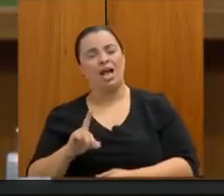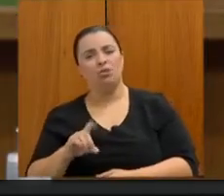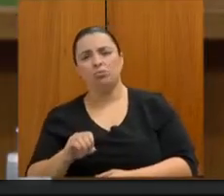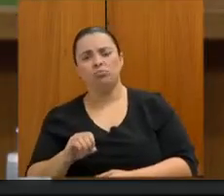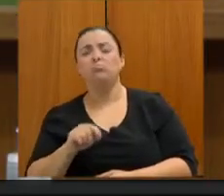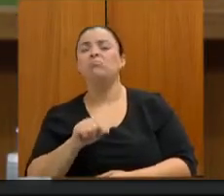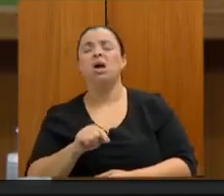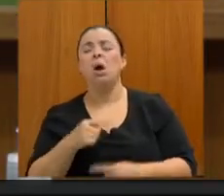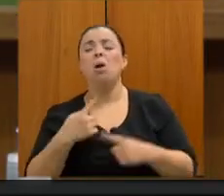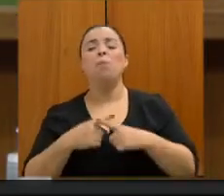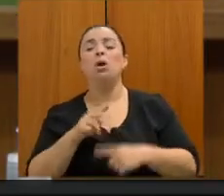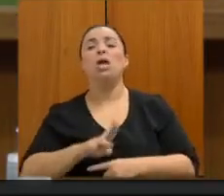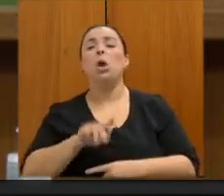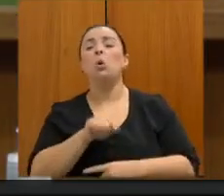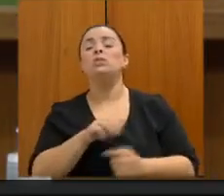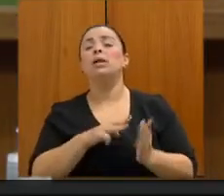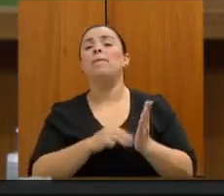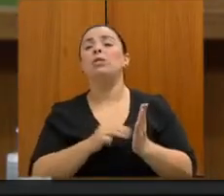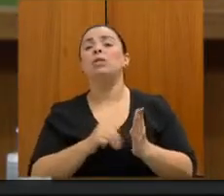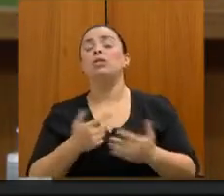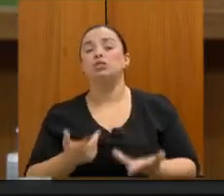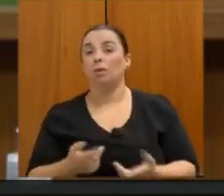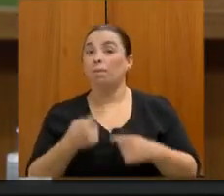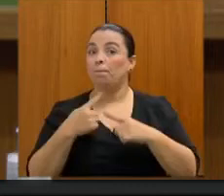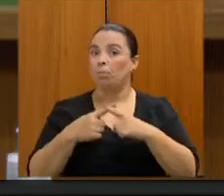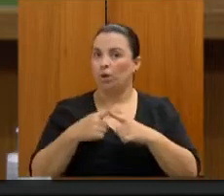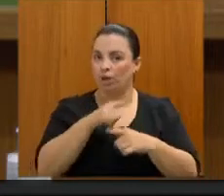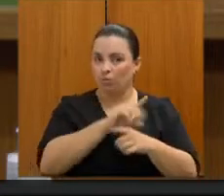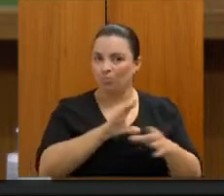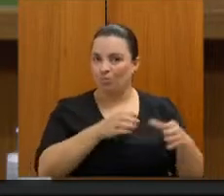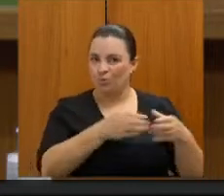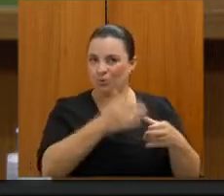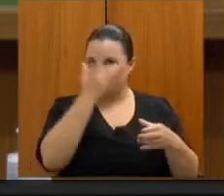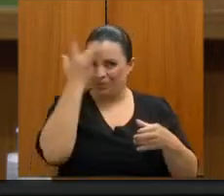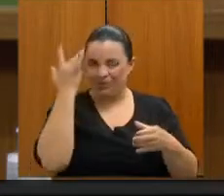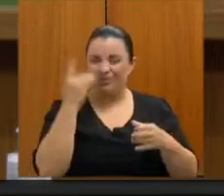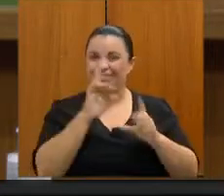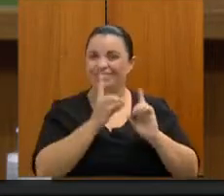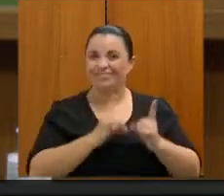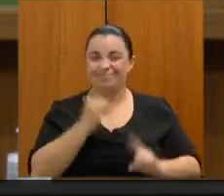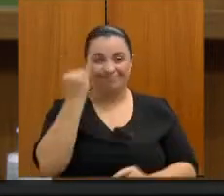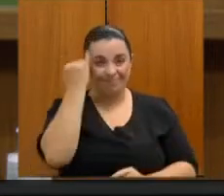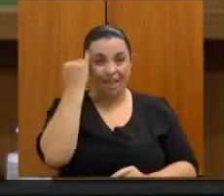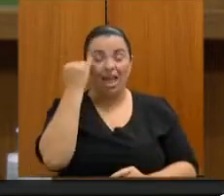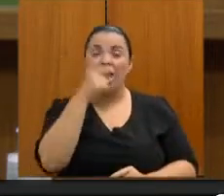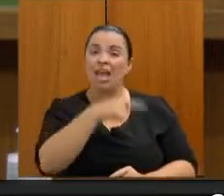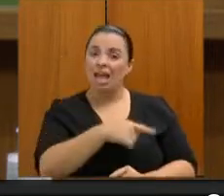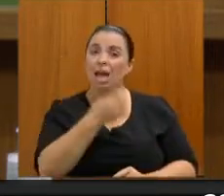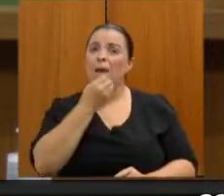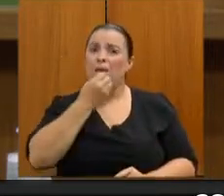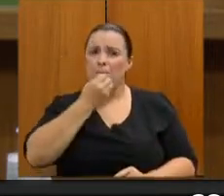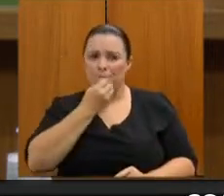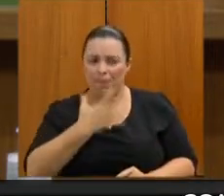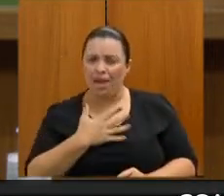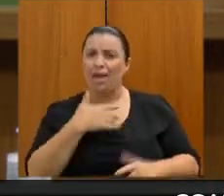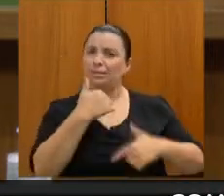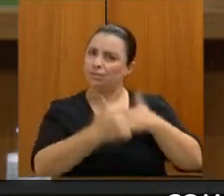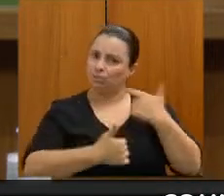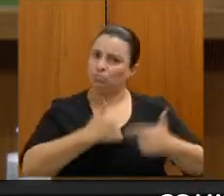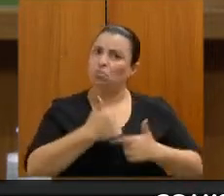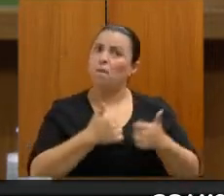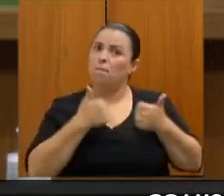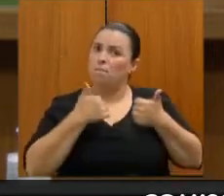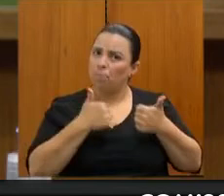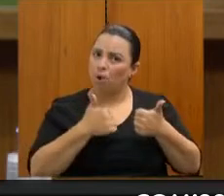intelectual, é um público que desempenha muito bem as funções. No entanto, eles